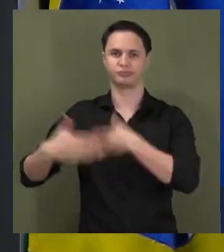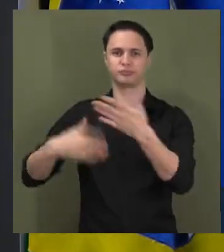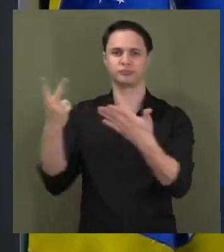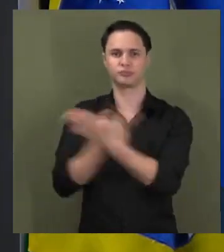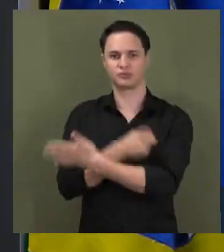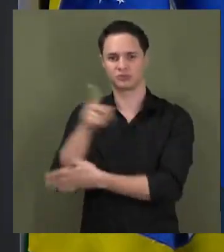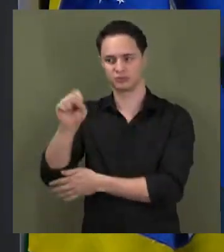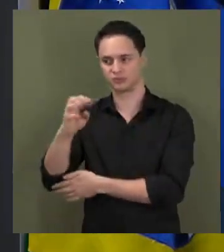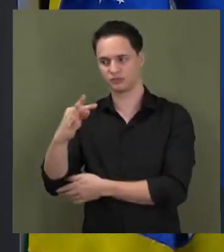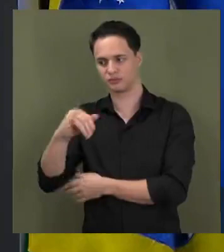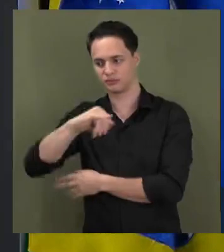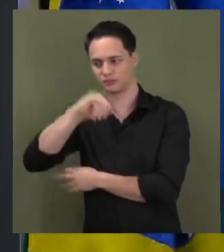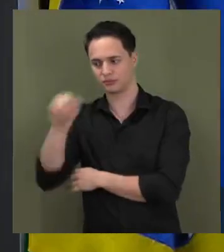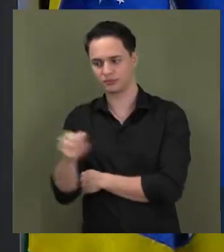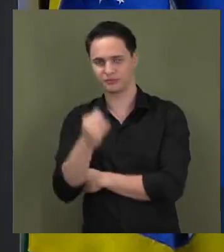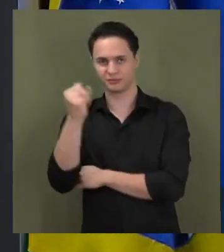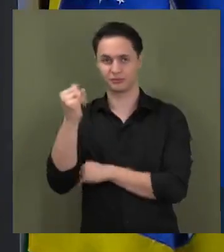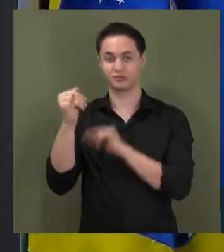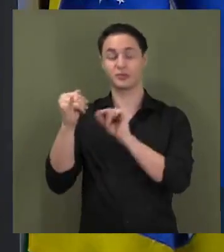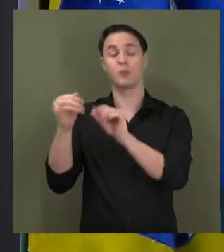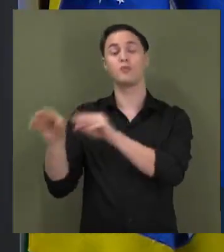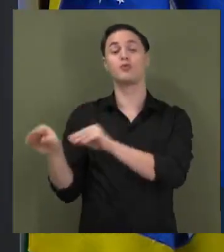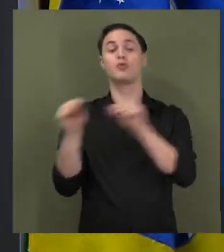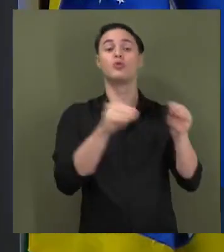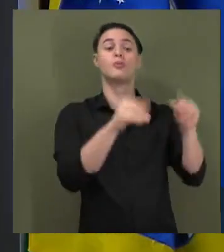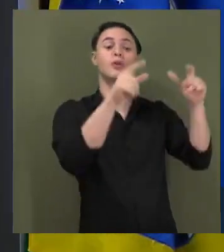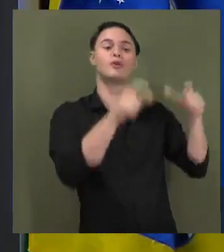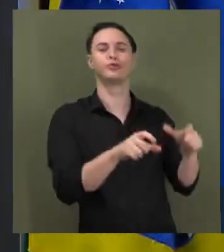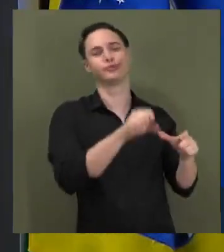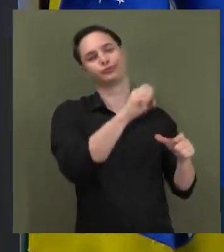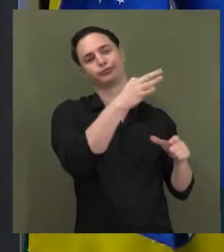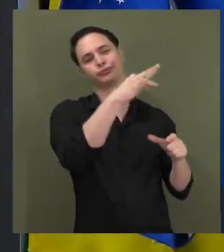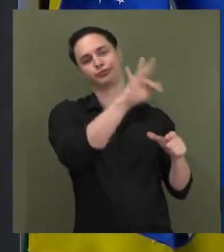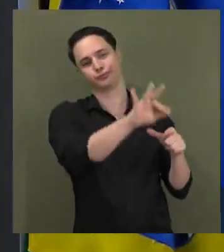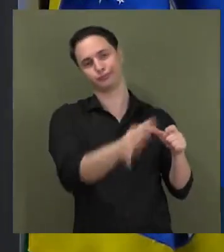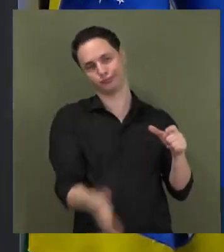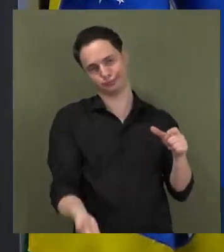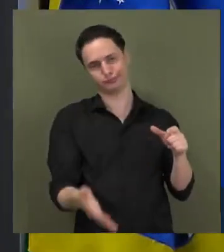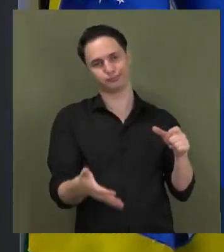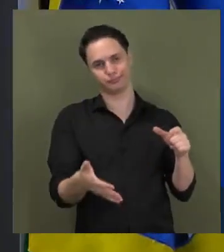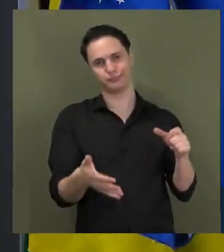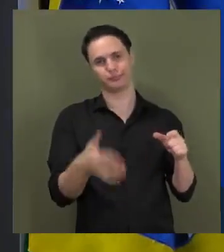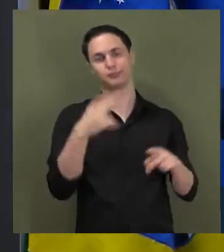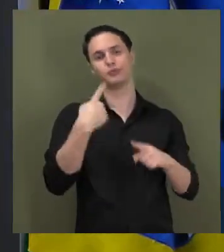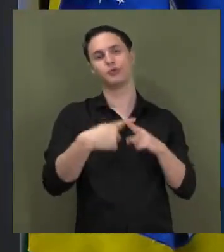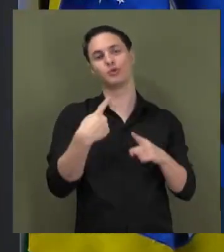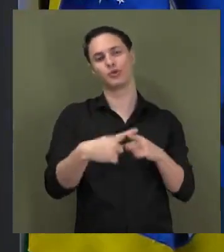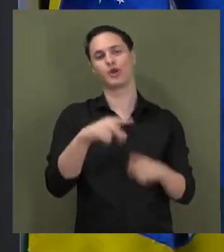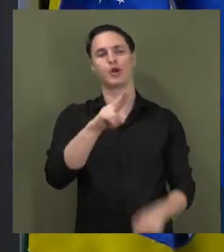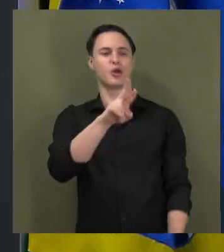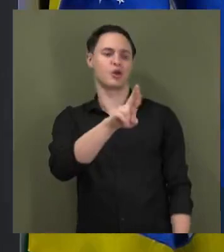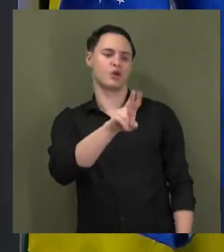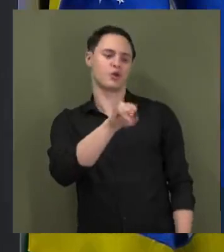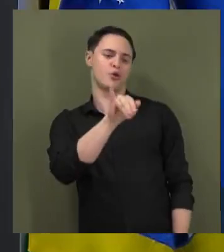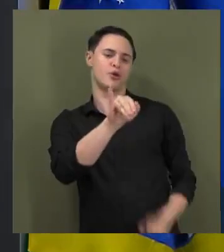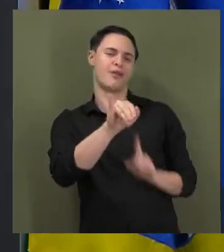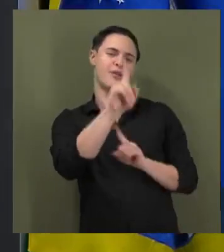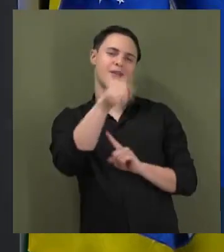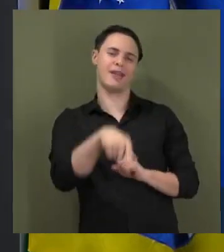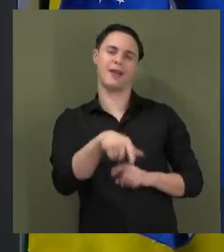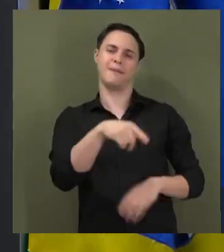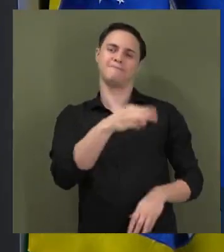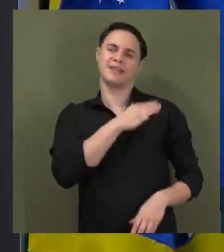foi encaminhado para onde? Para o STF, por ser Rui Costa o ministro